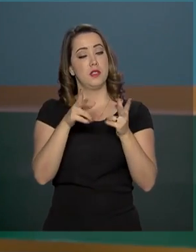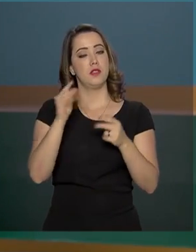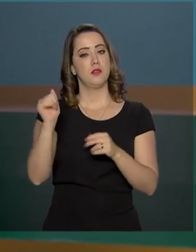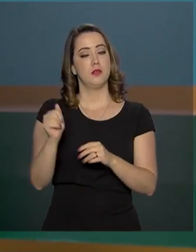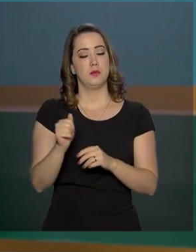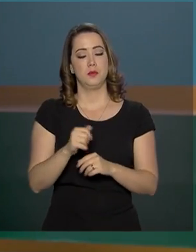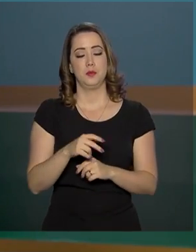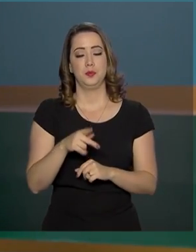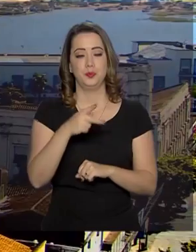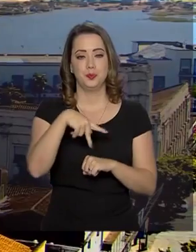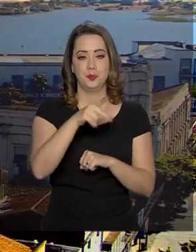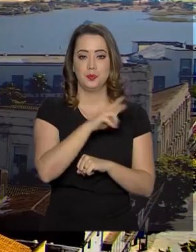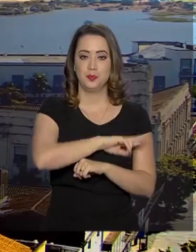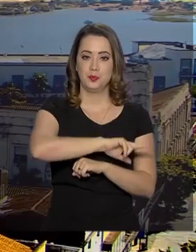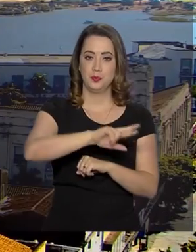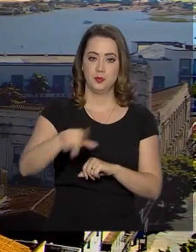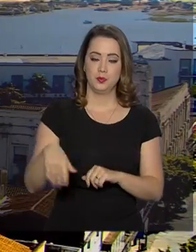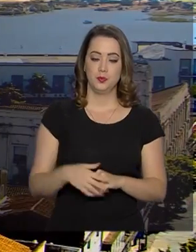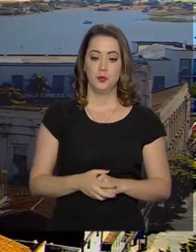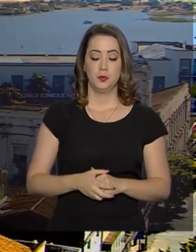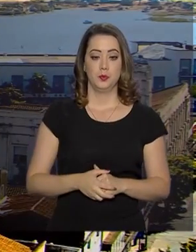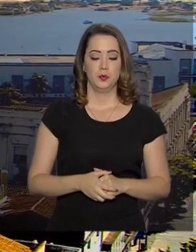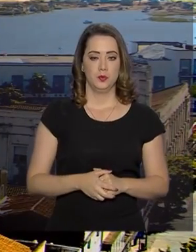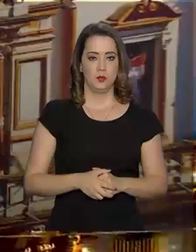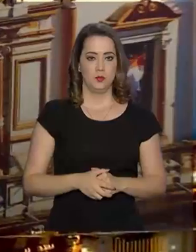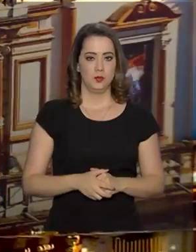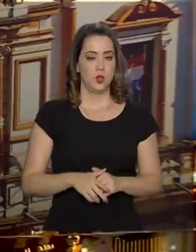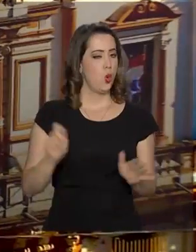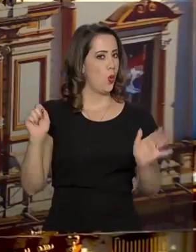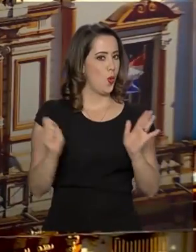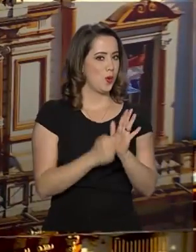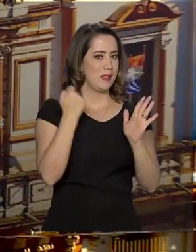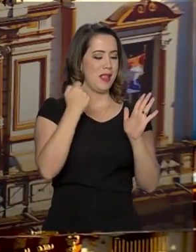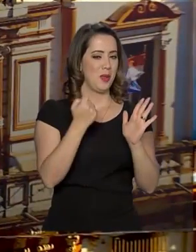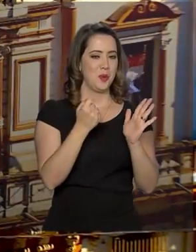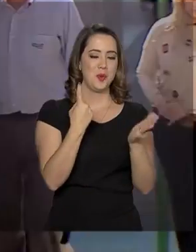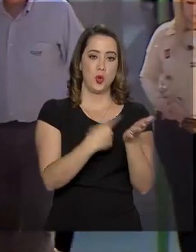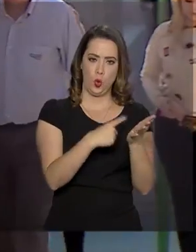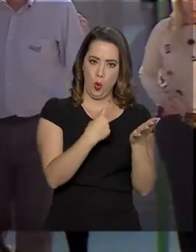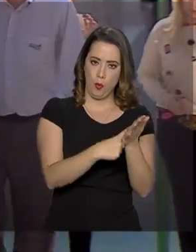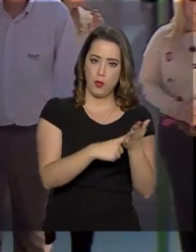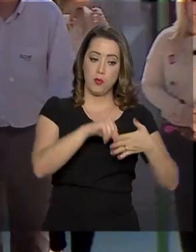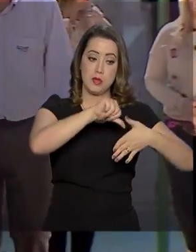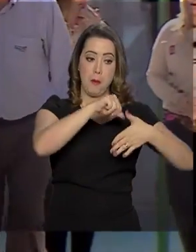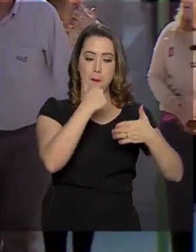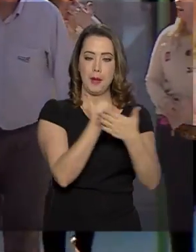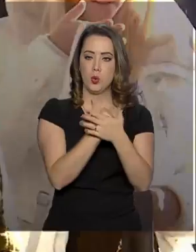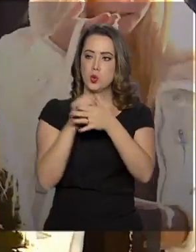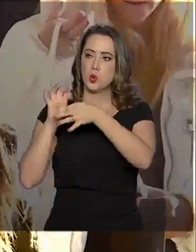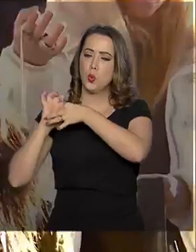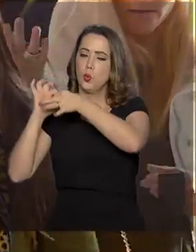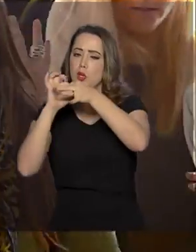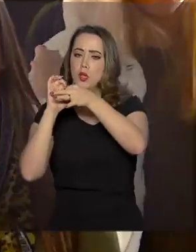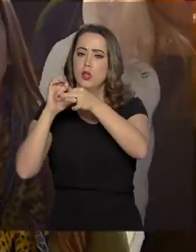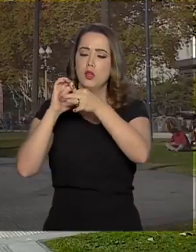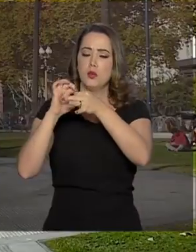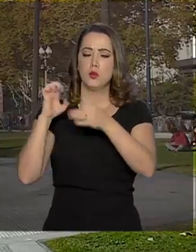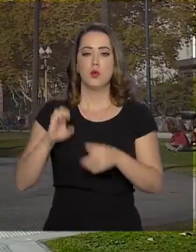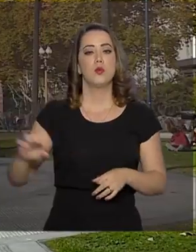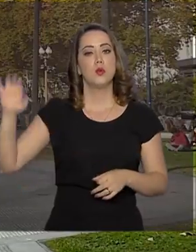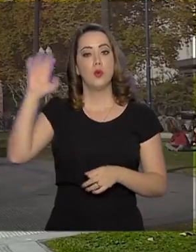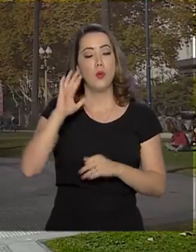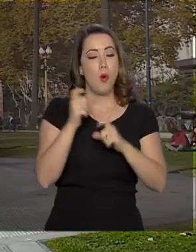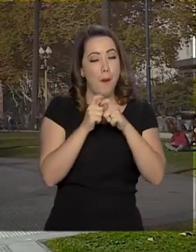lá fora. A assinatura do acordo de livre comércio entre Mercosul e União Europeia deve ampliar a